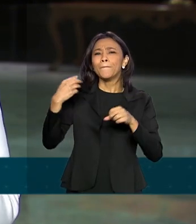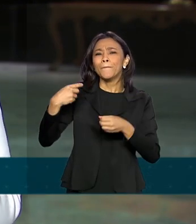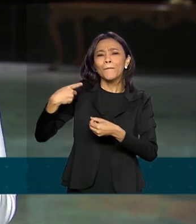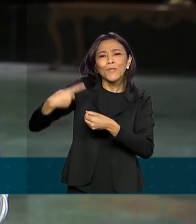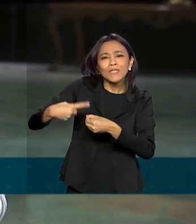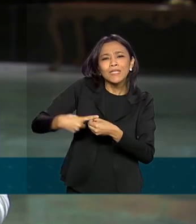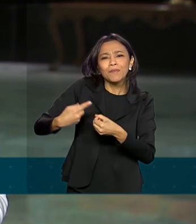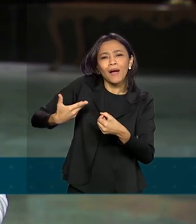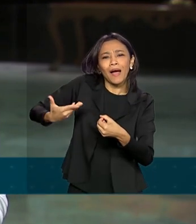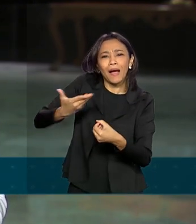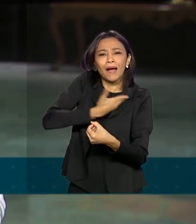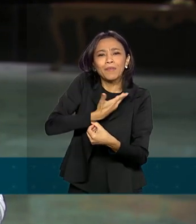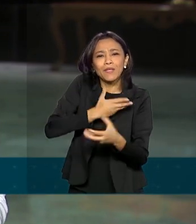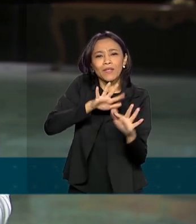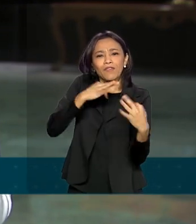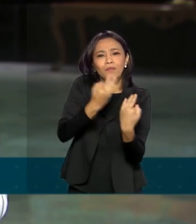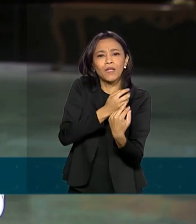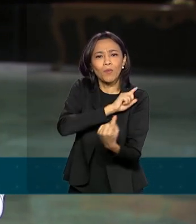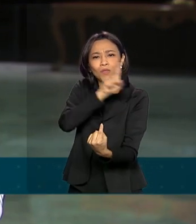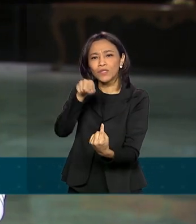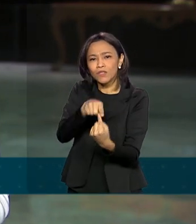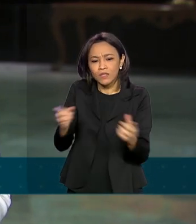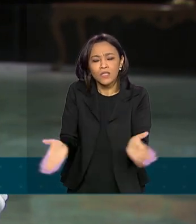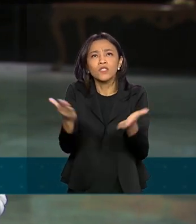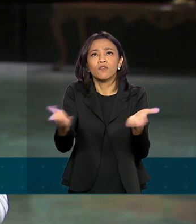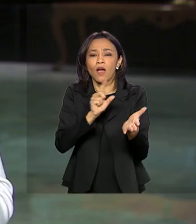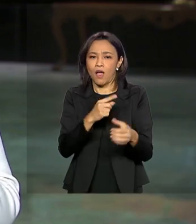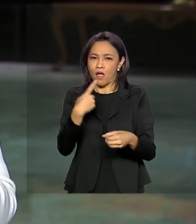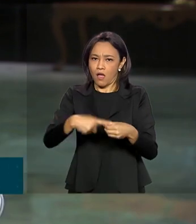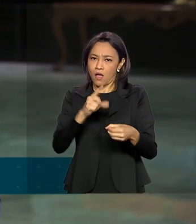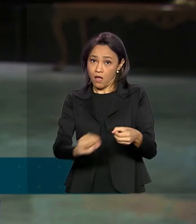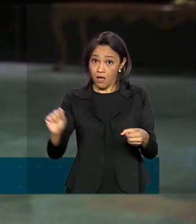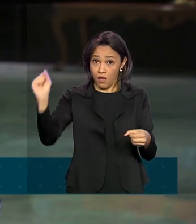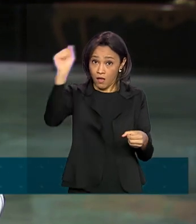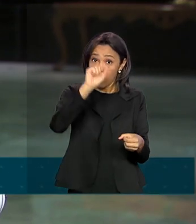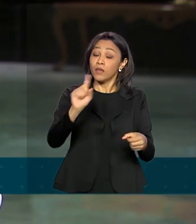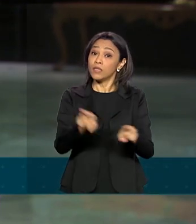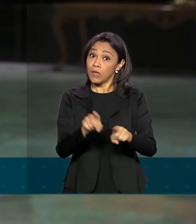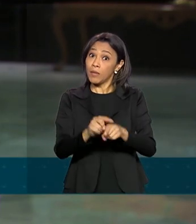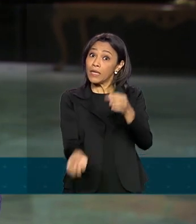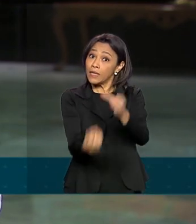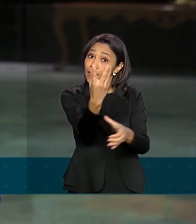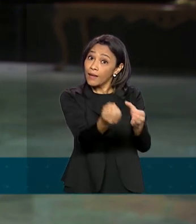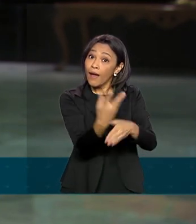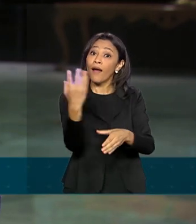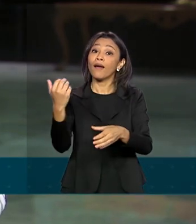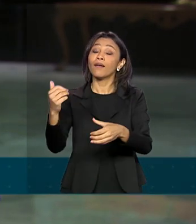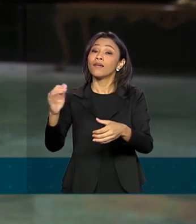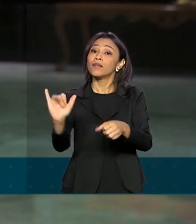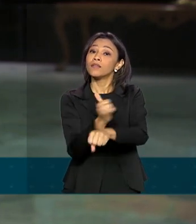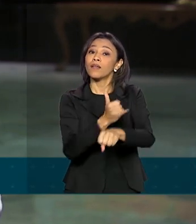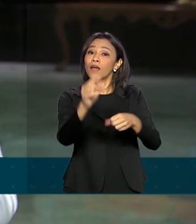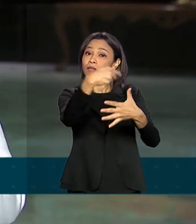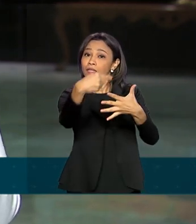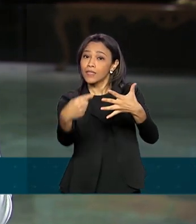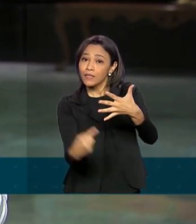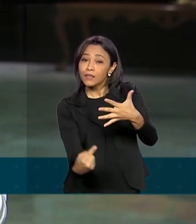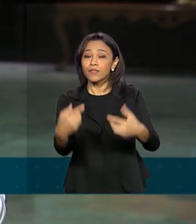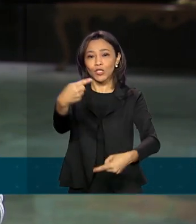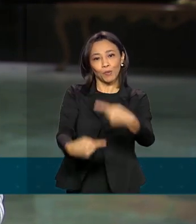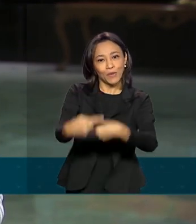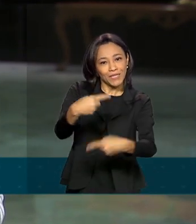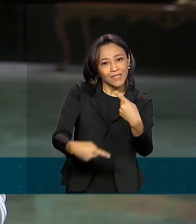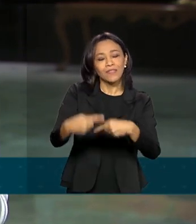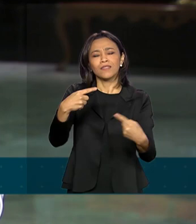vem para incentivar as prefeituras a promoverem ações destinadas à implementação de políticas públicas que